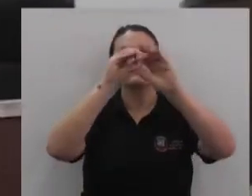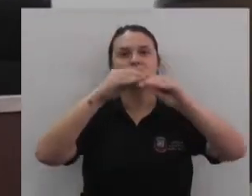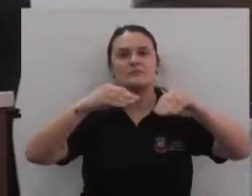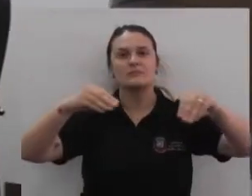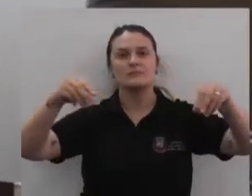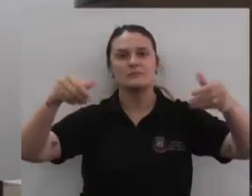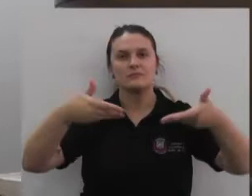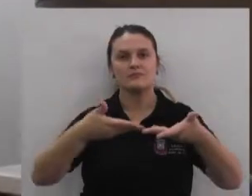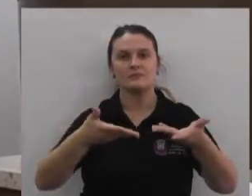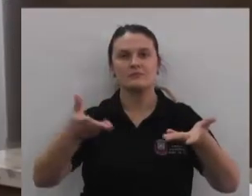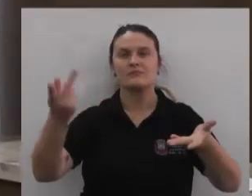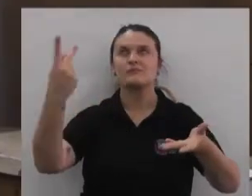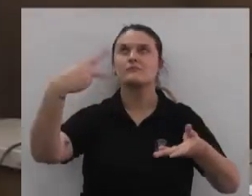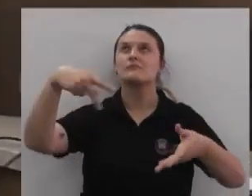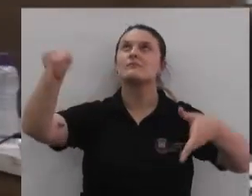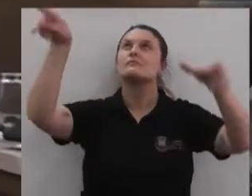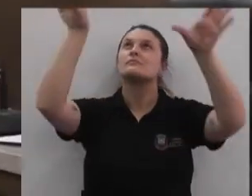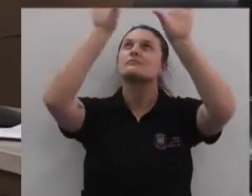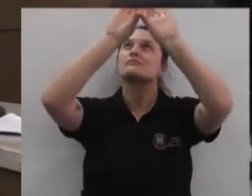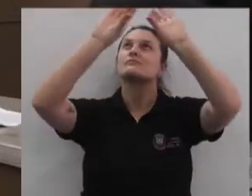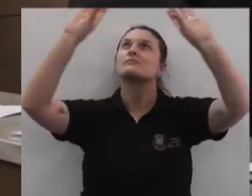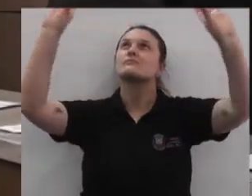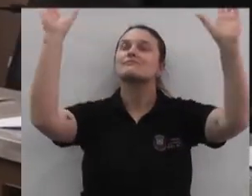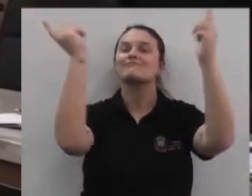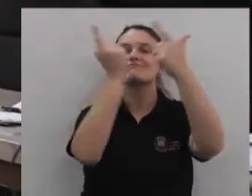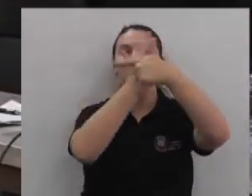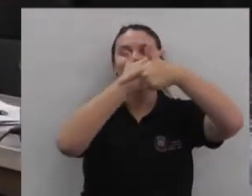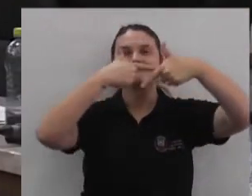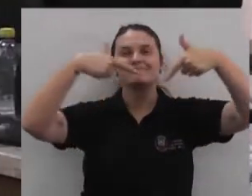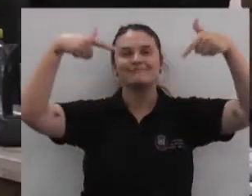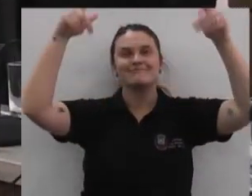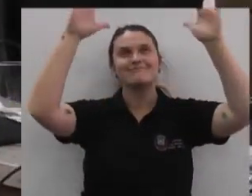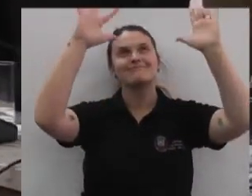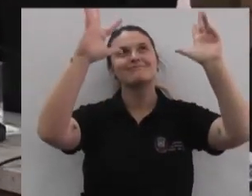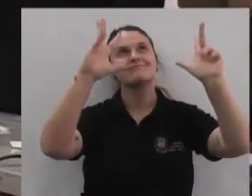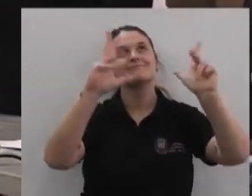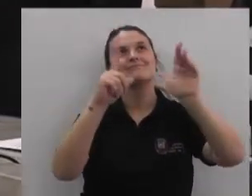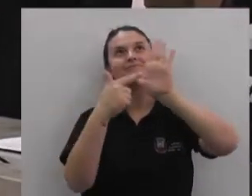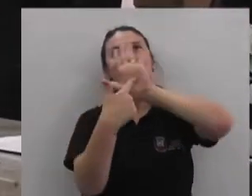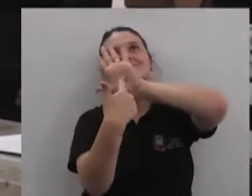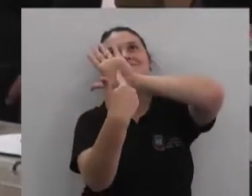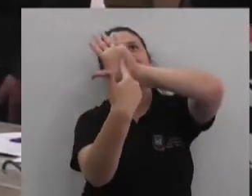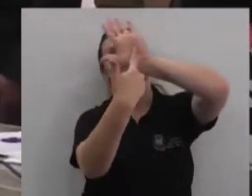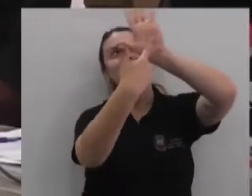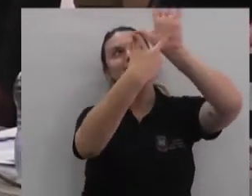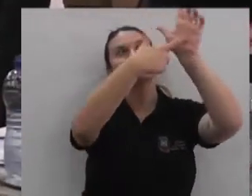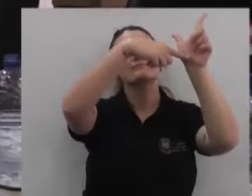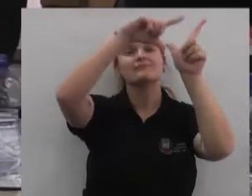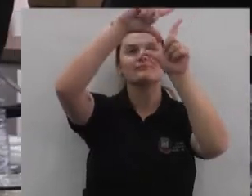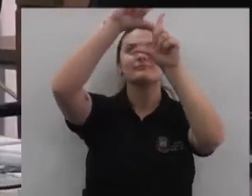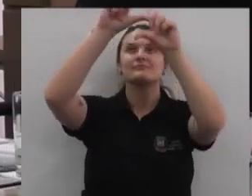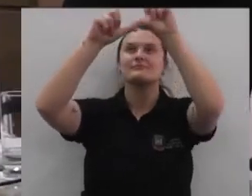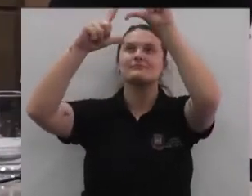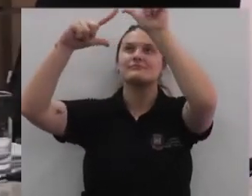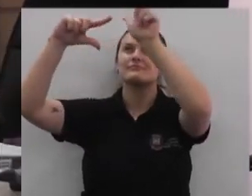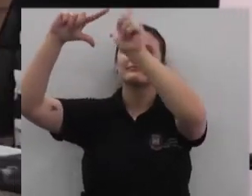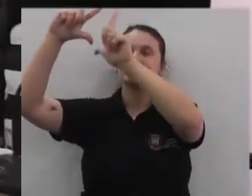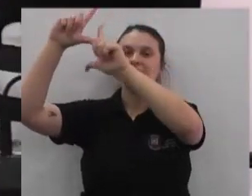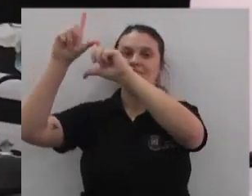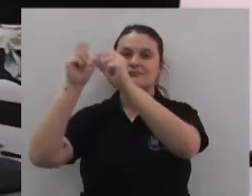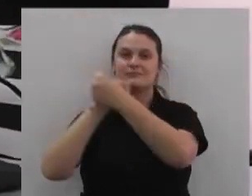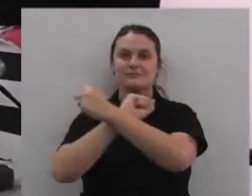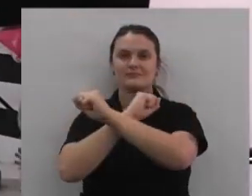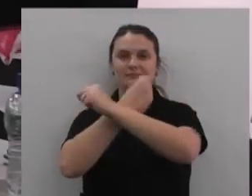de esperança a terra desce. Sem teu formoso céu, com o sonho límpido, a imagem do